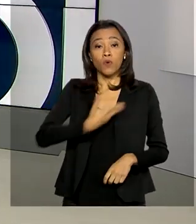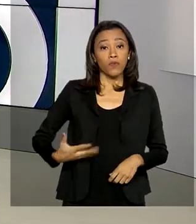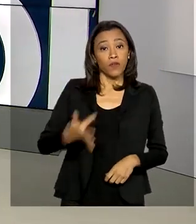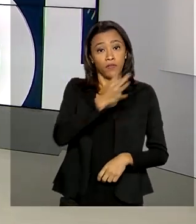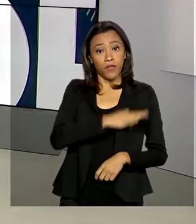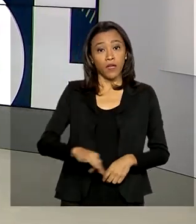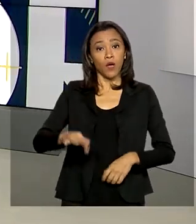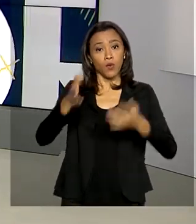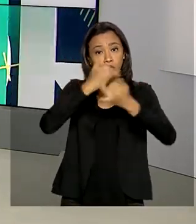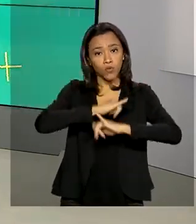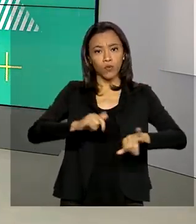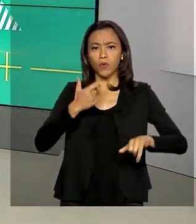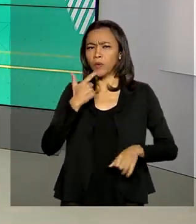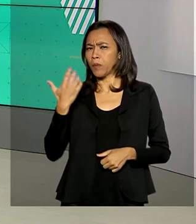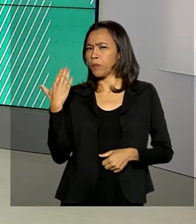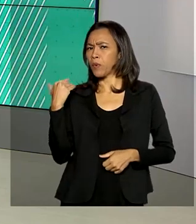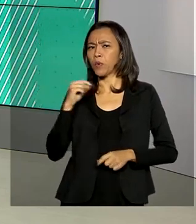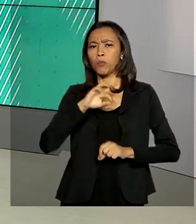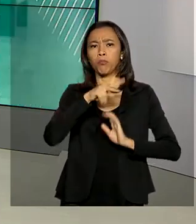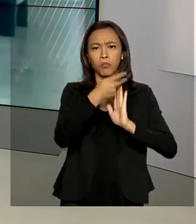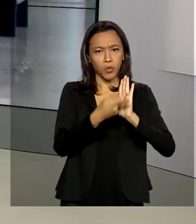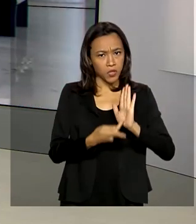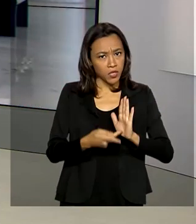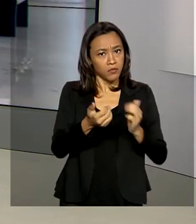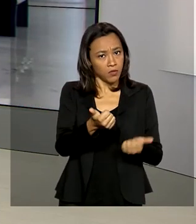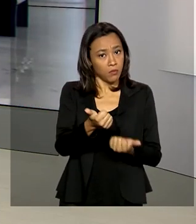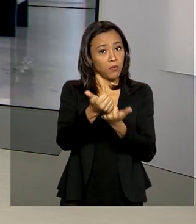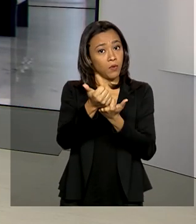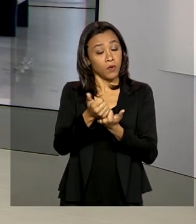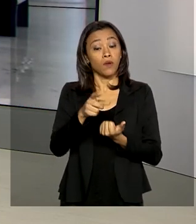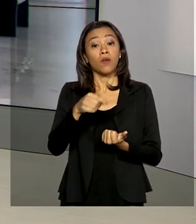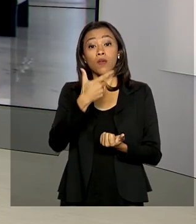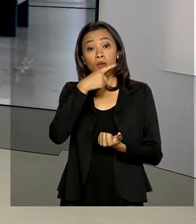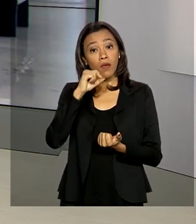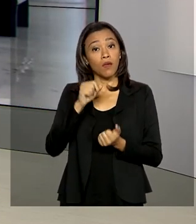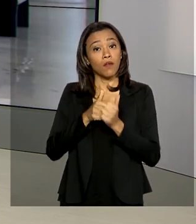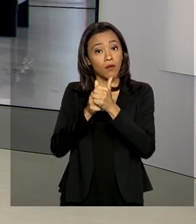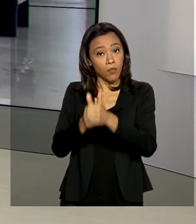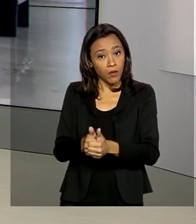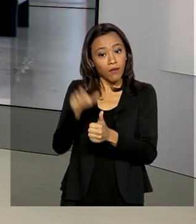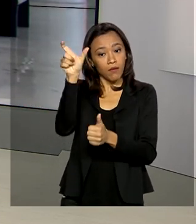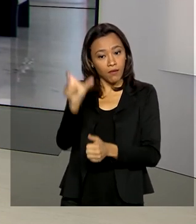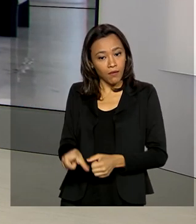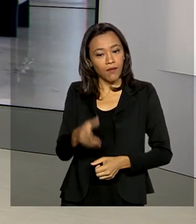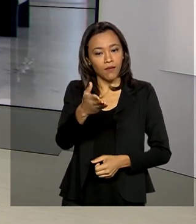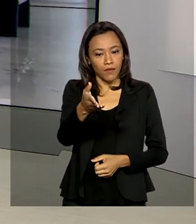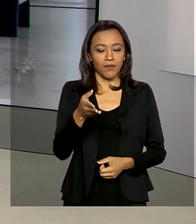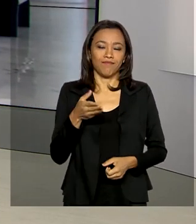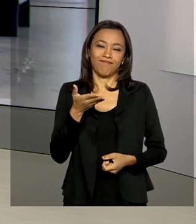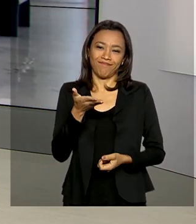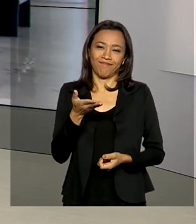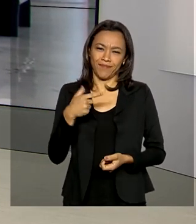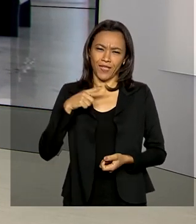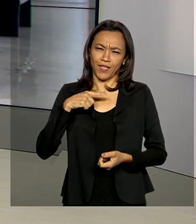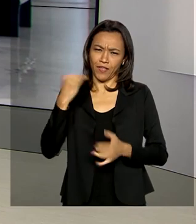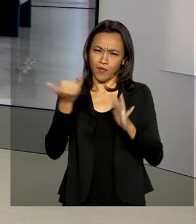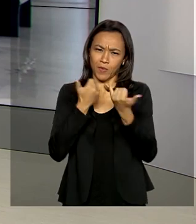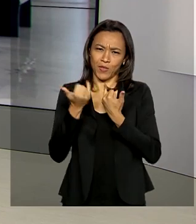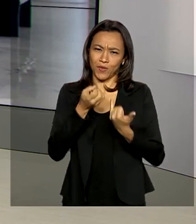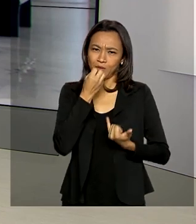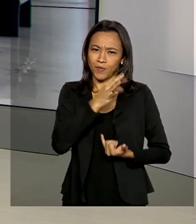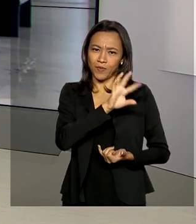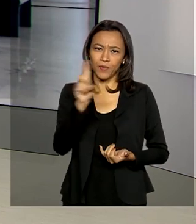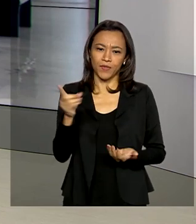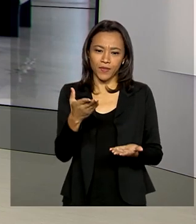pouco o projeto Brasil Acolhedor. Quem acompanhou lá no Palácio do Planalto e tem as informações é a repórter Márcia Fernandes. Bom dia,